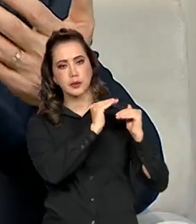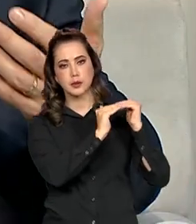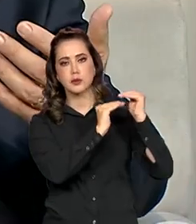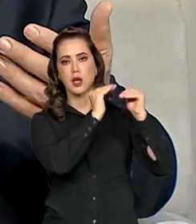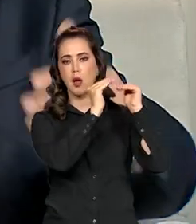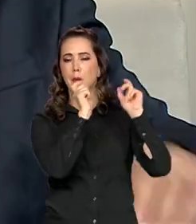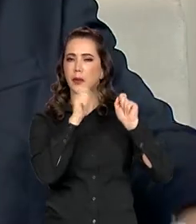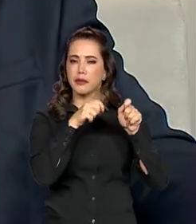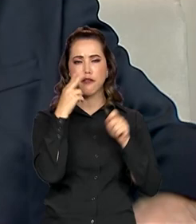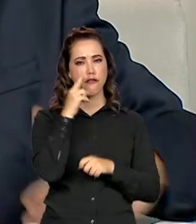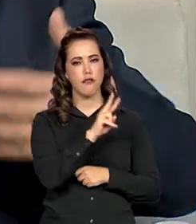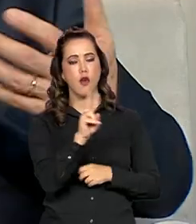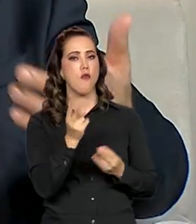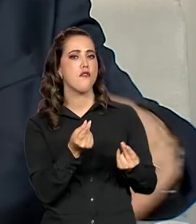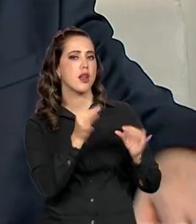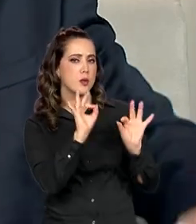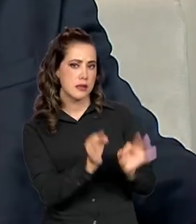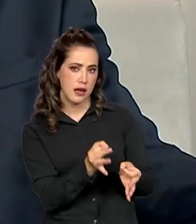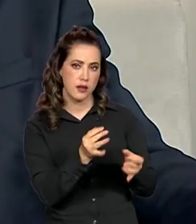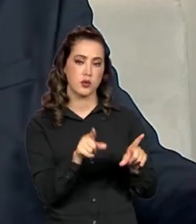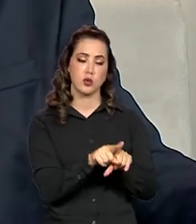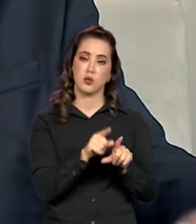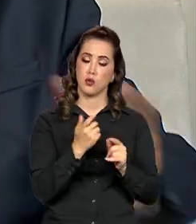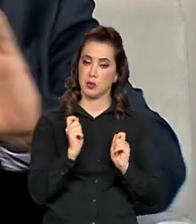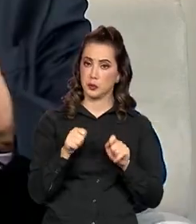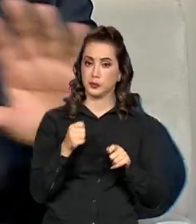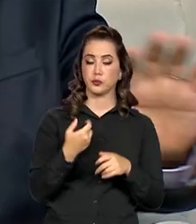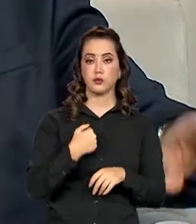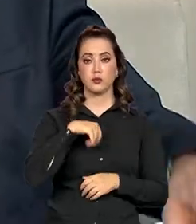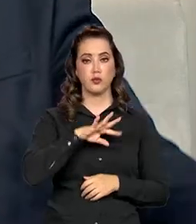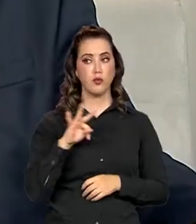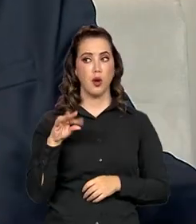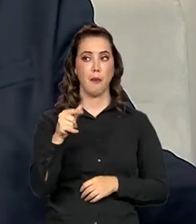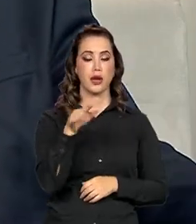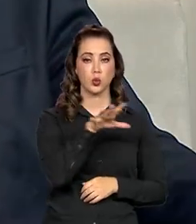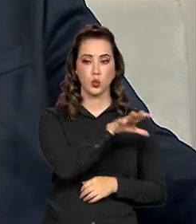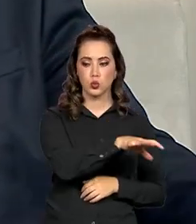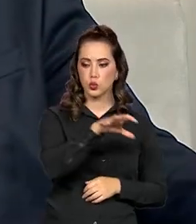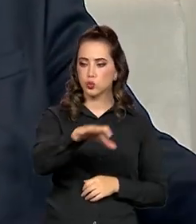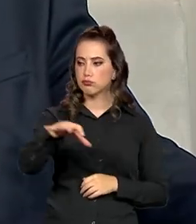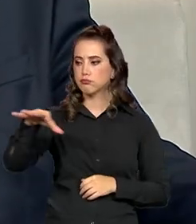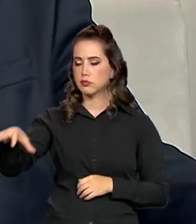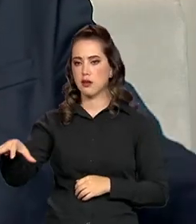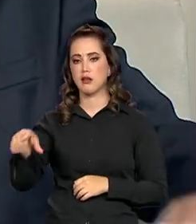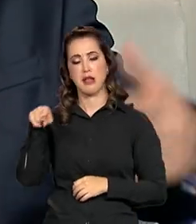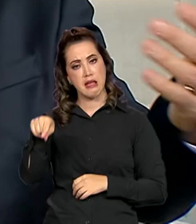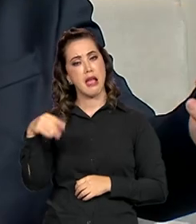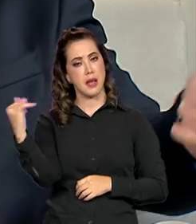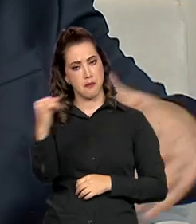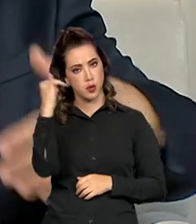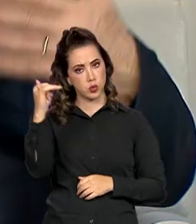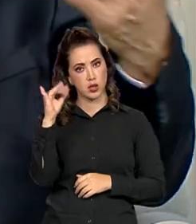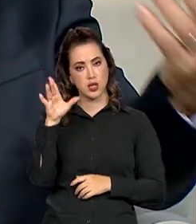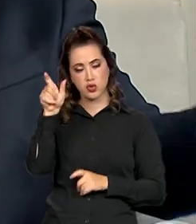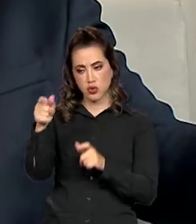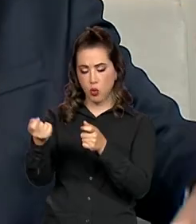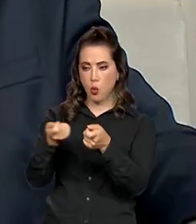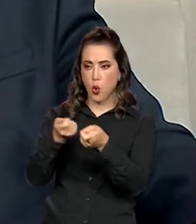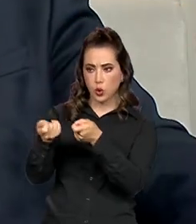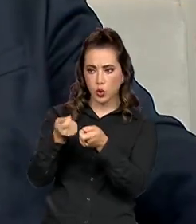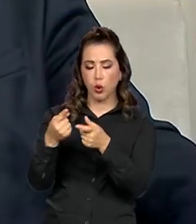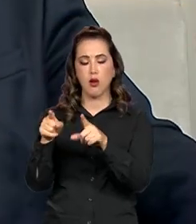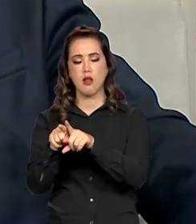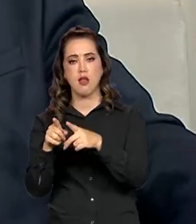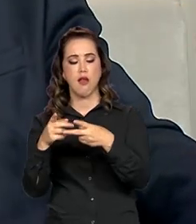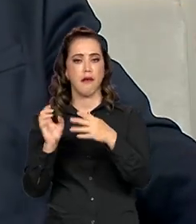dar previsibilidade, para dar credibilidade, acima de tudo, para todos os agentes. É importante que os agentes econômicos, o empresariado,